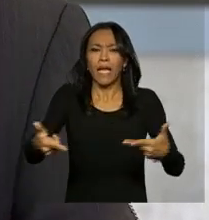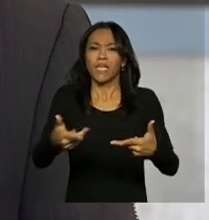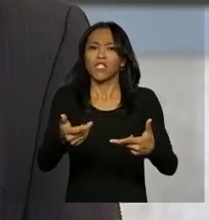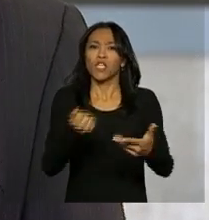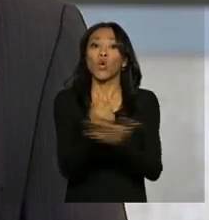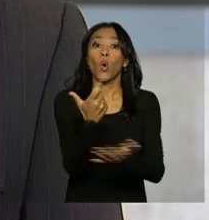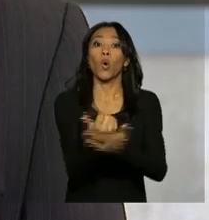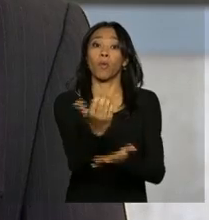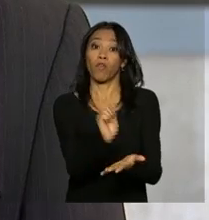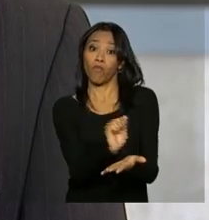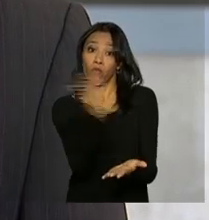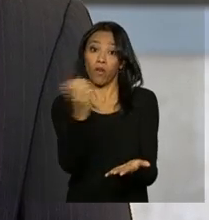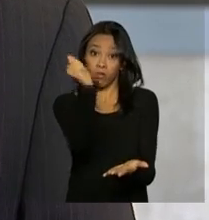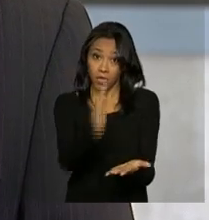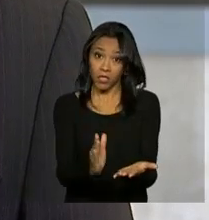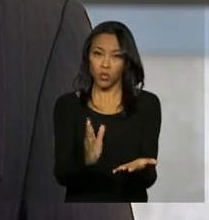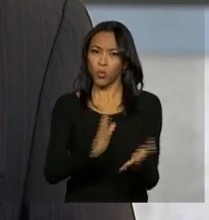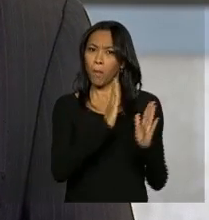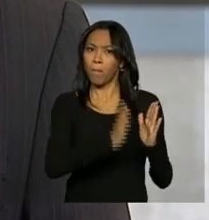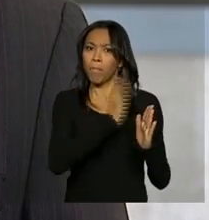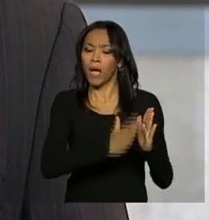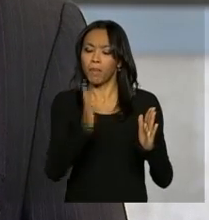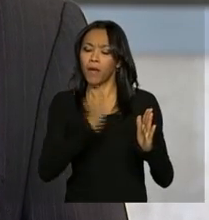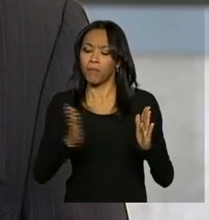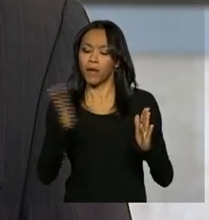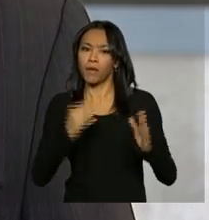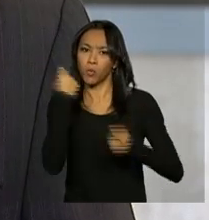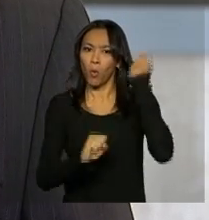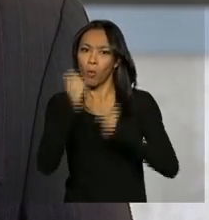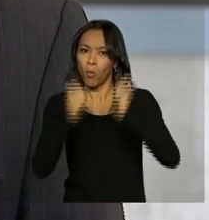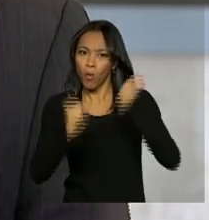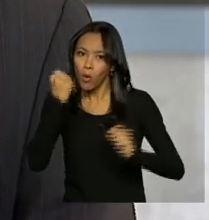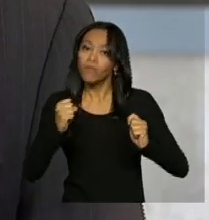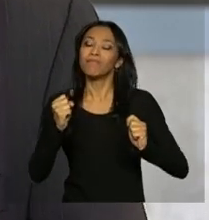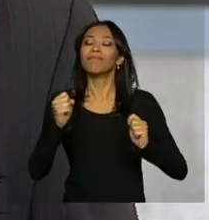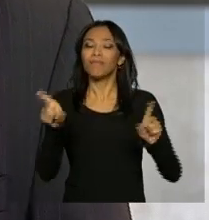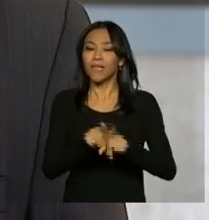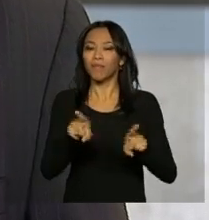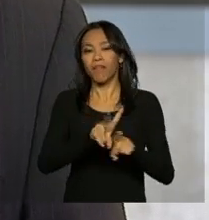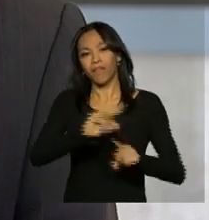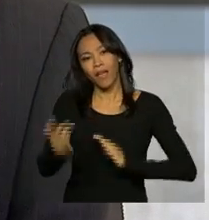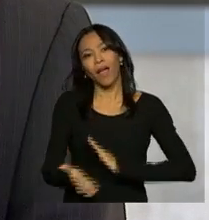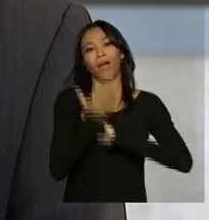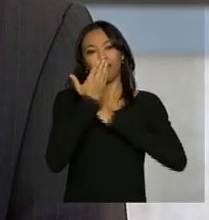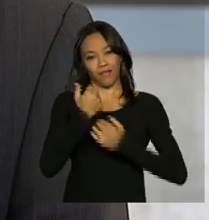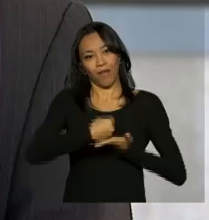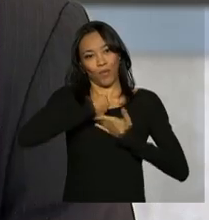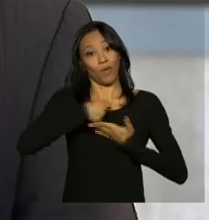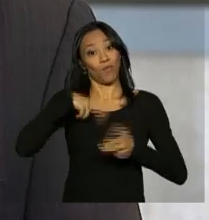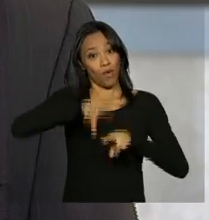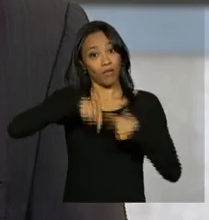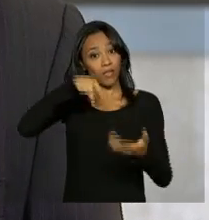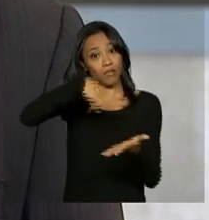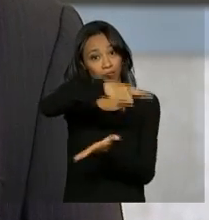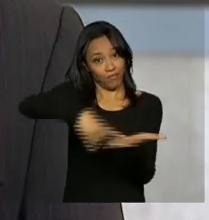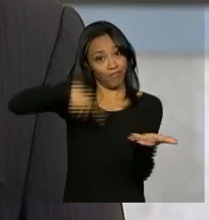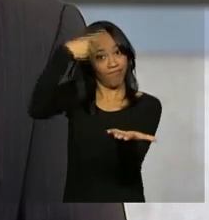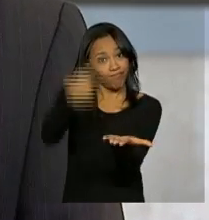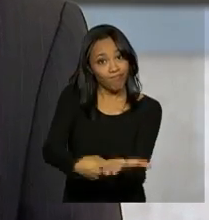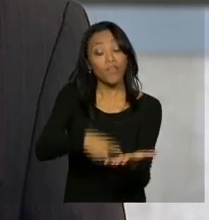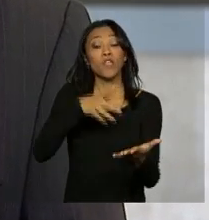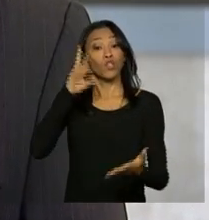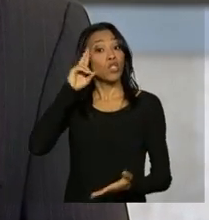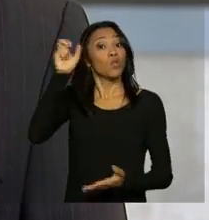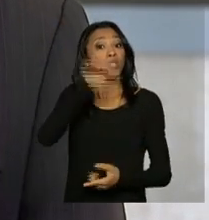em algum dos processos de produção, também devem ser beneficiados com a entrada em vigor desse acordo. O diretor-geral, Roberto